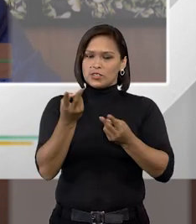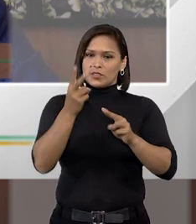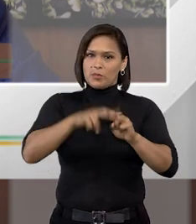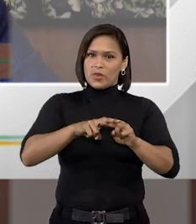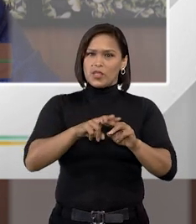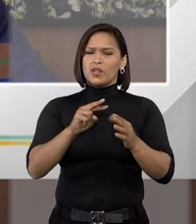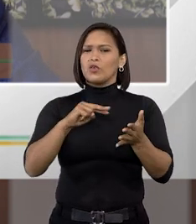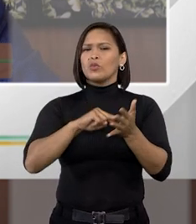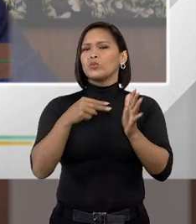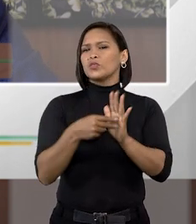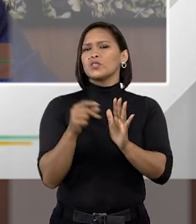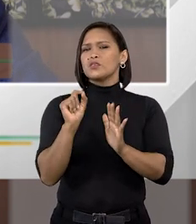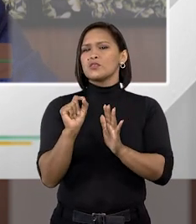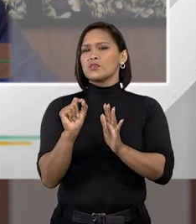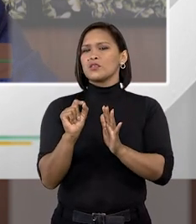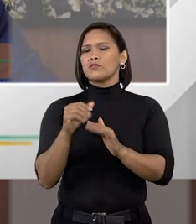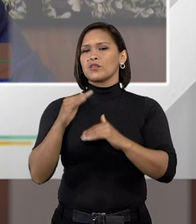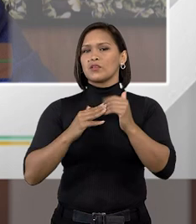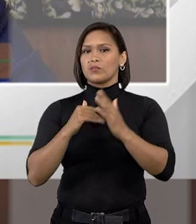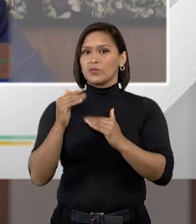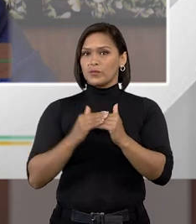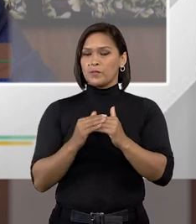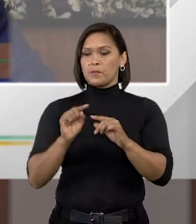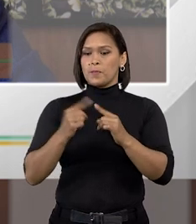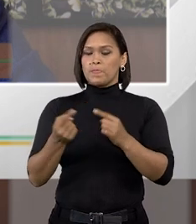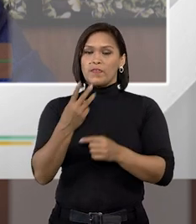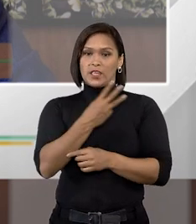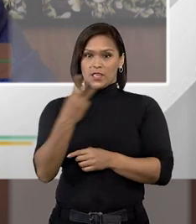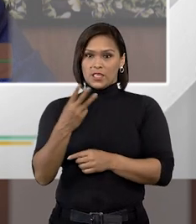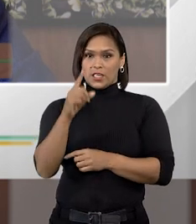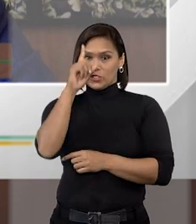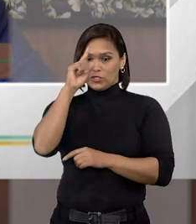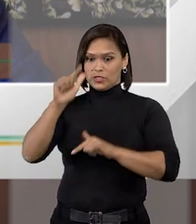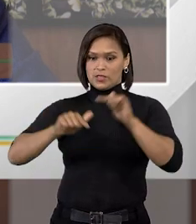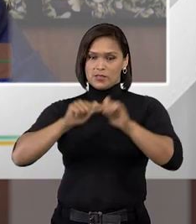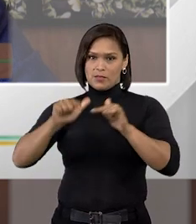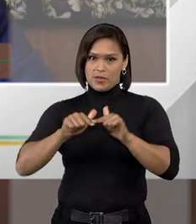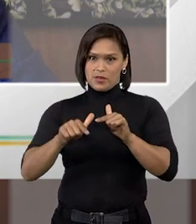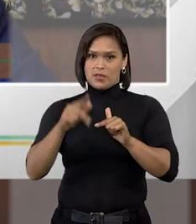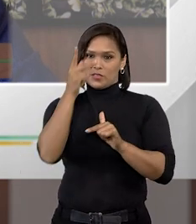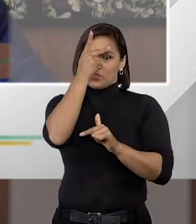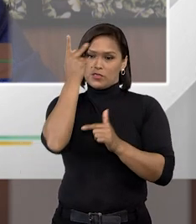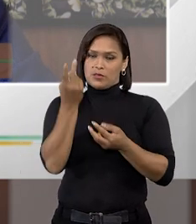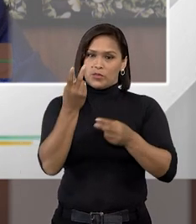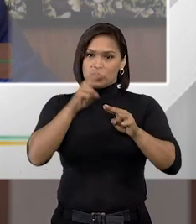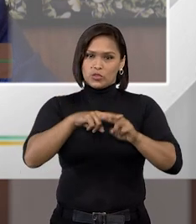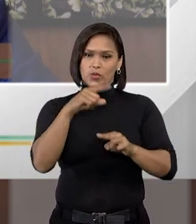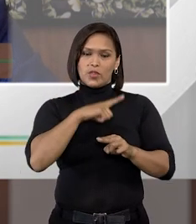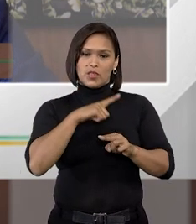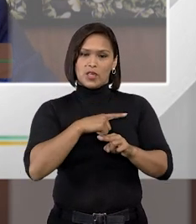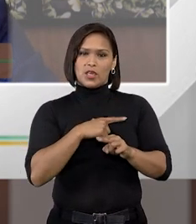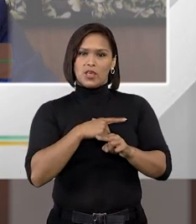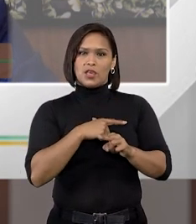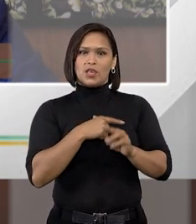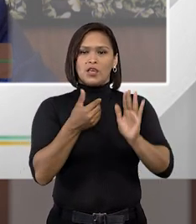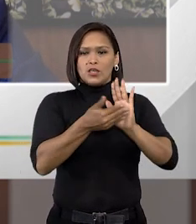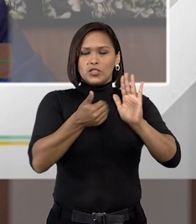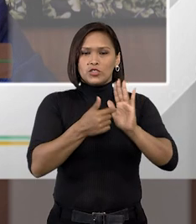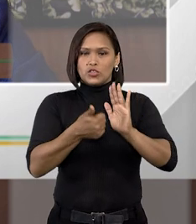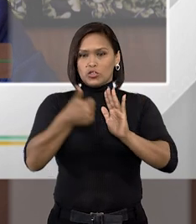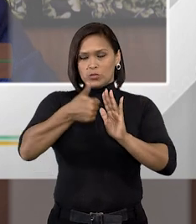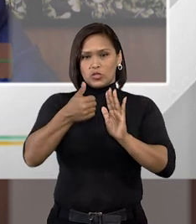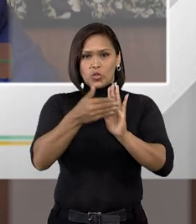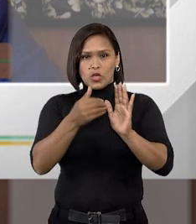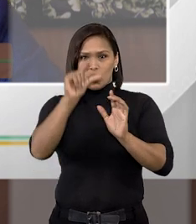pena. O que isso significa na prática? Que a cada três dias trabalhados você tem o desconto de um